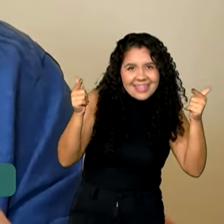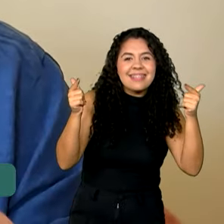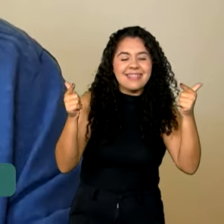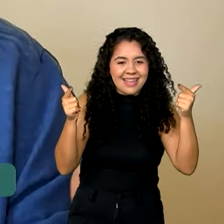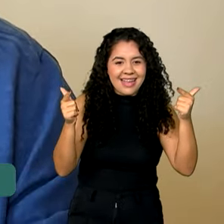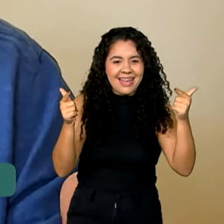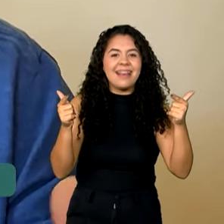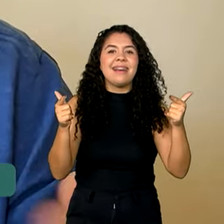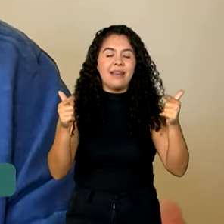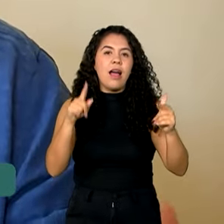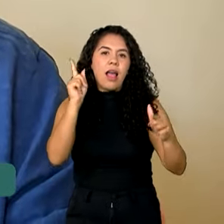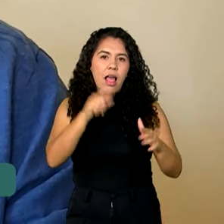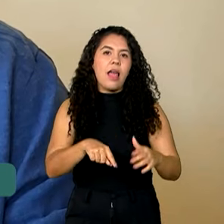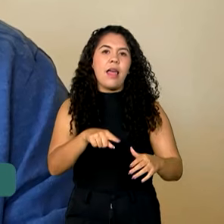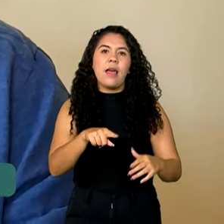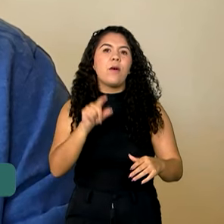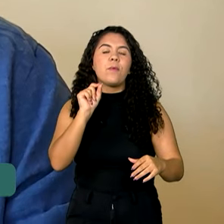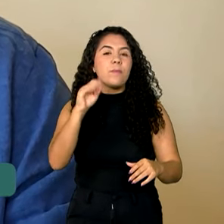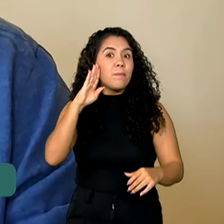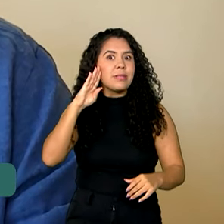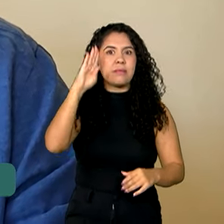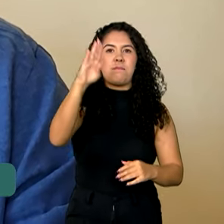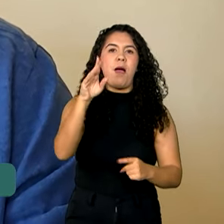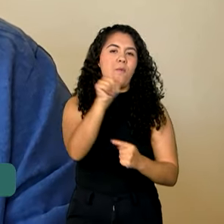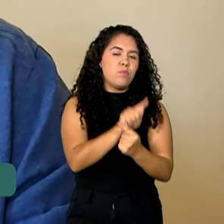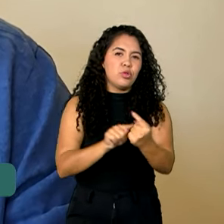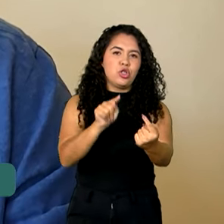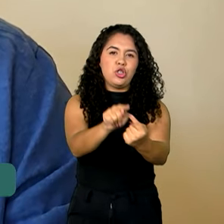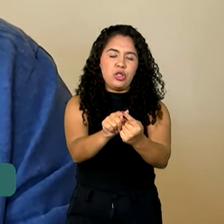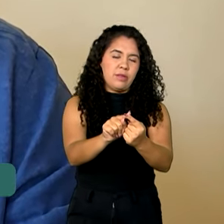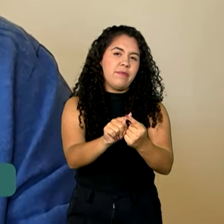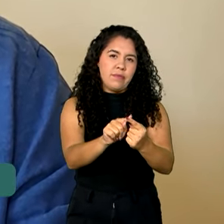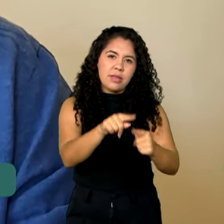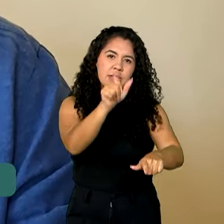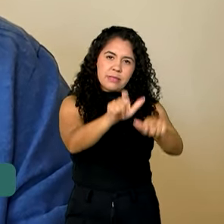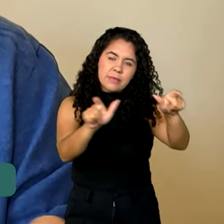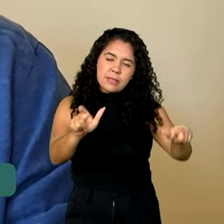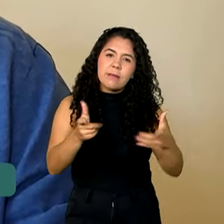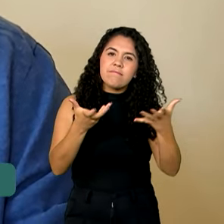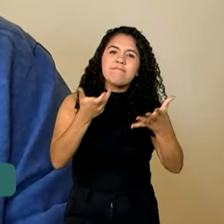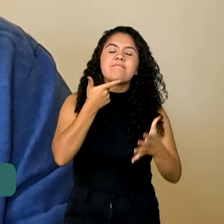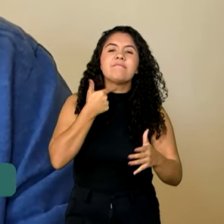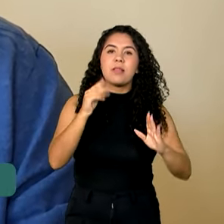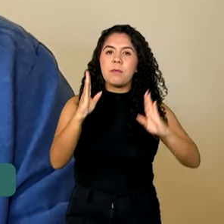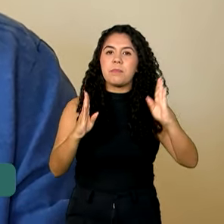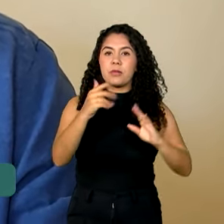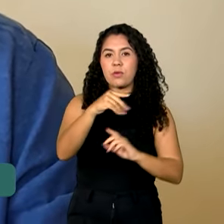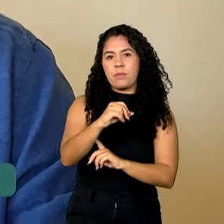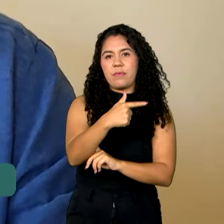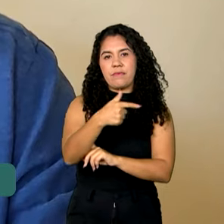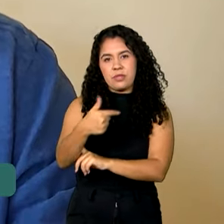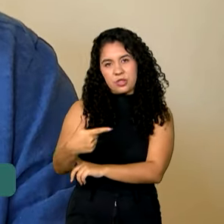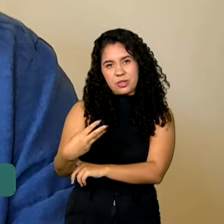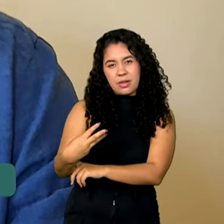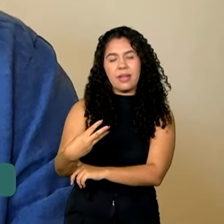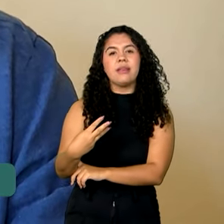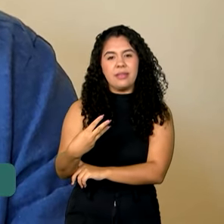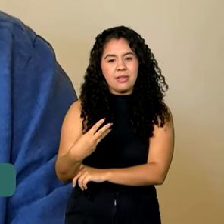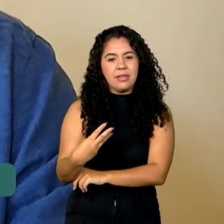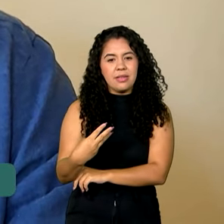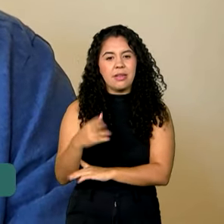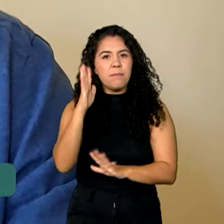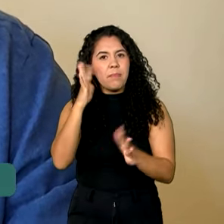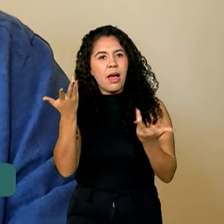ser o maior motivo das viagens das pessoas em 2023, deixando a visita